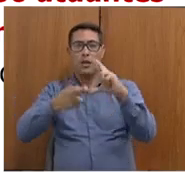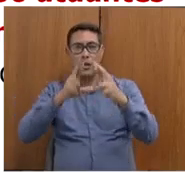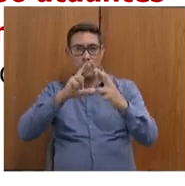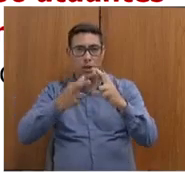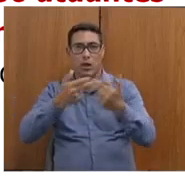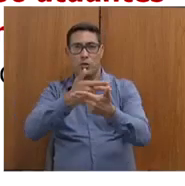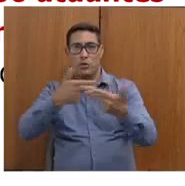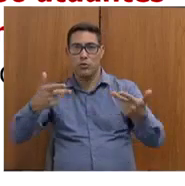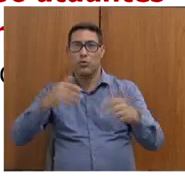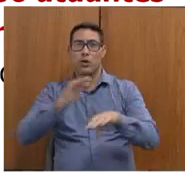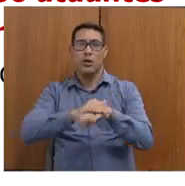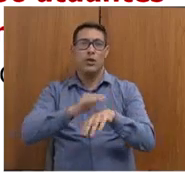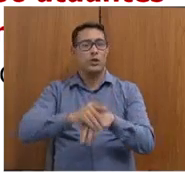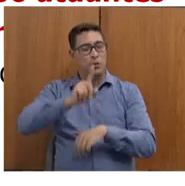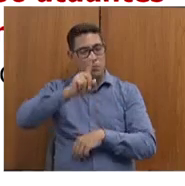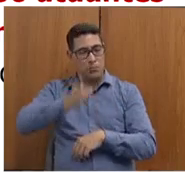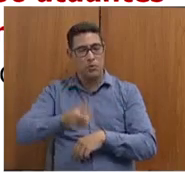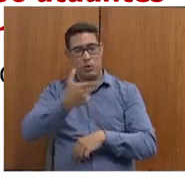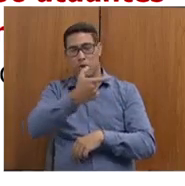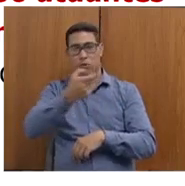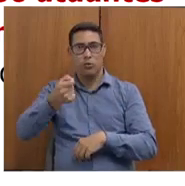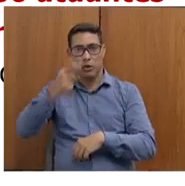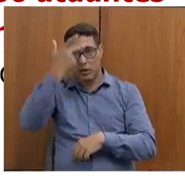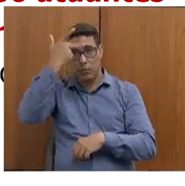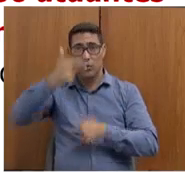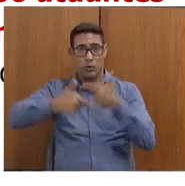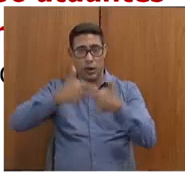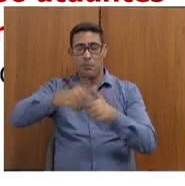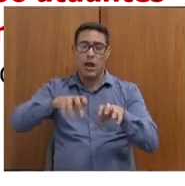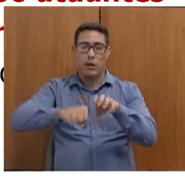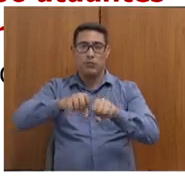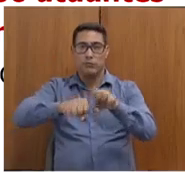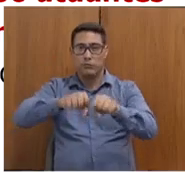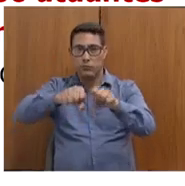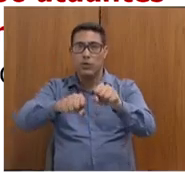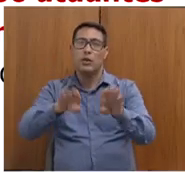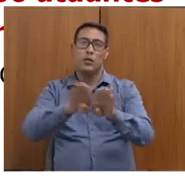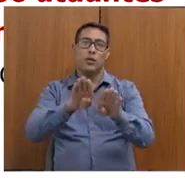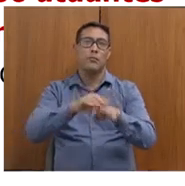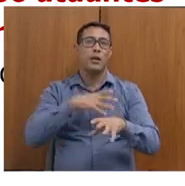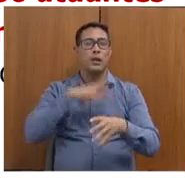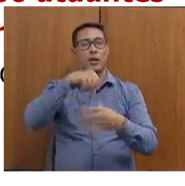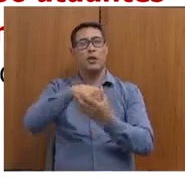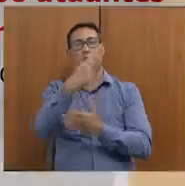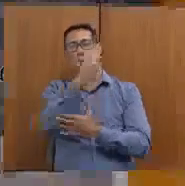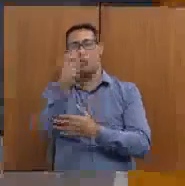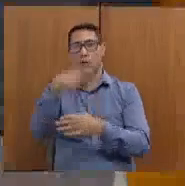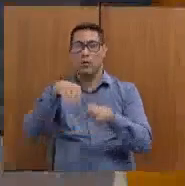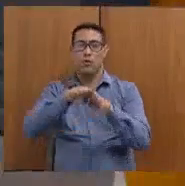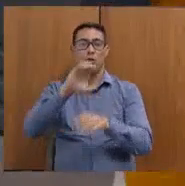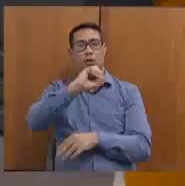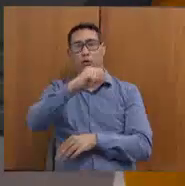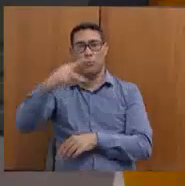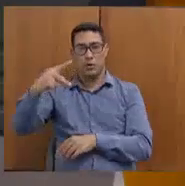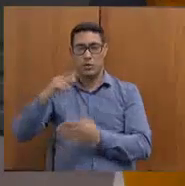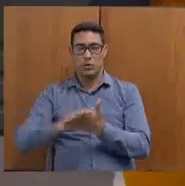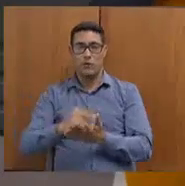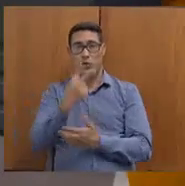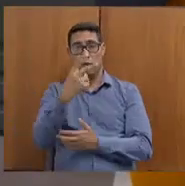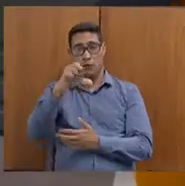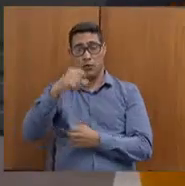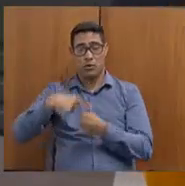1.200 catadores e 360 atuantes em associações e cooperativas em 29 municípios, com